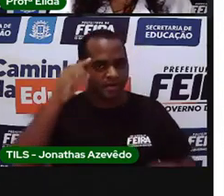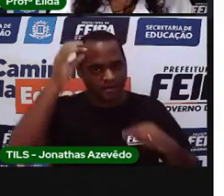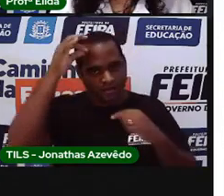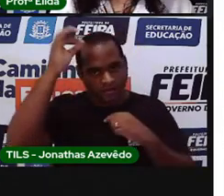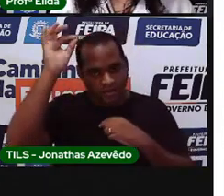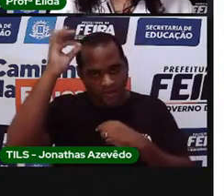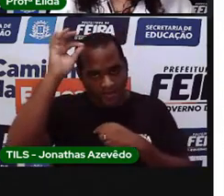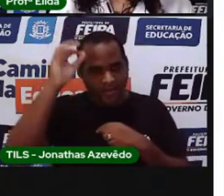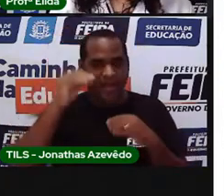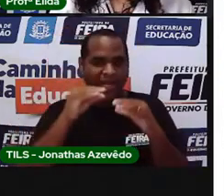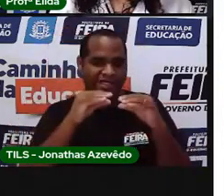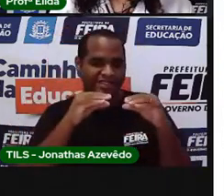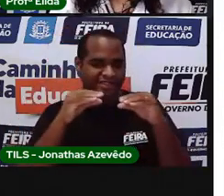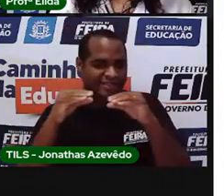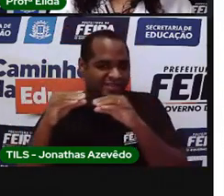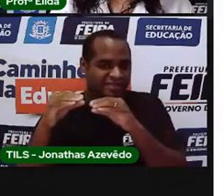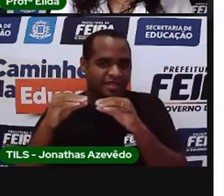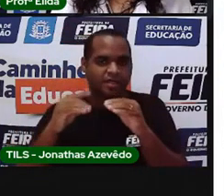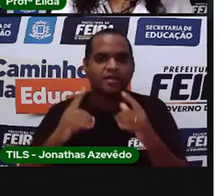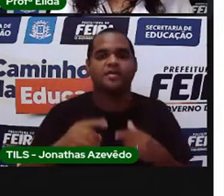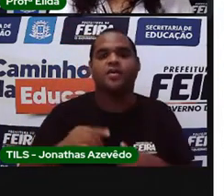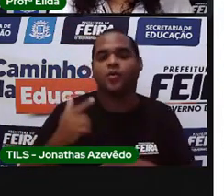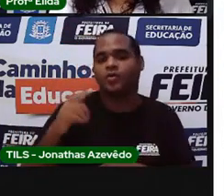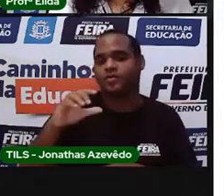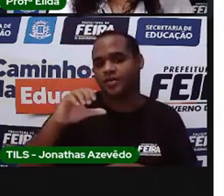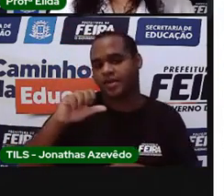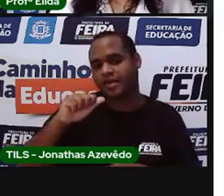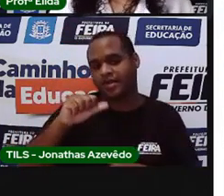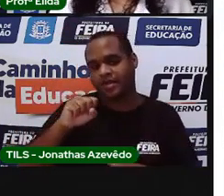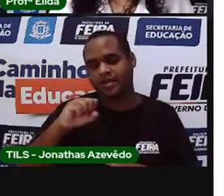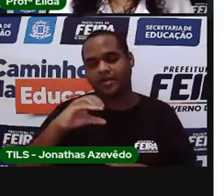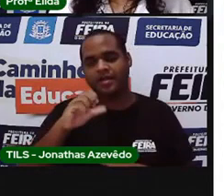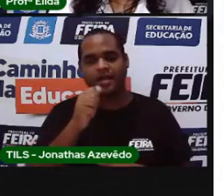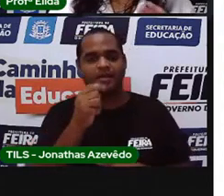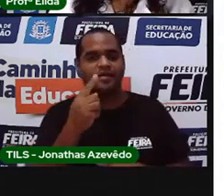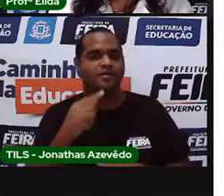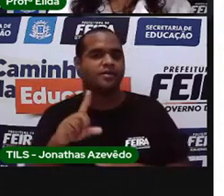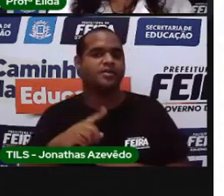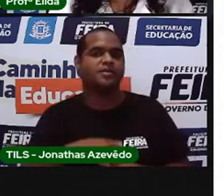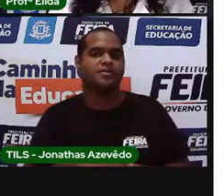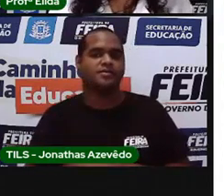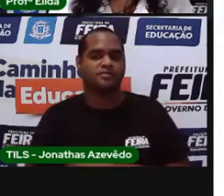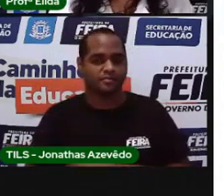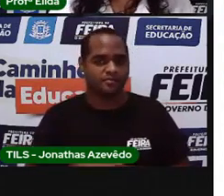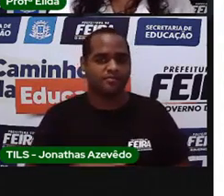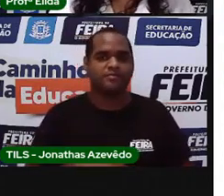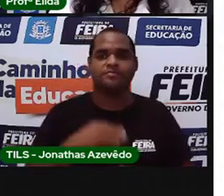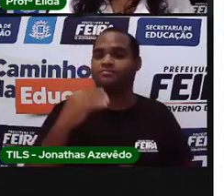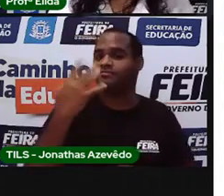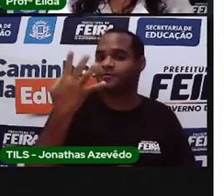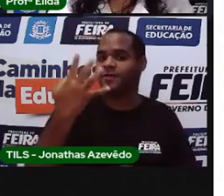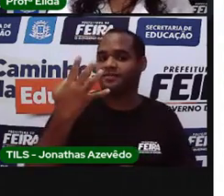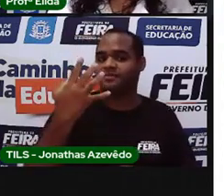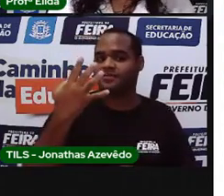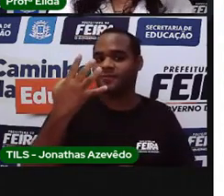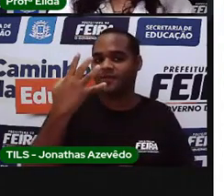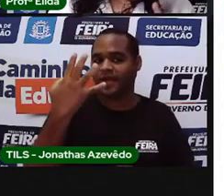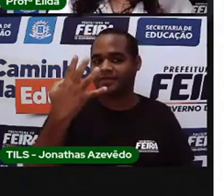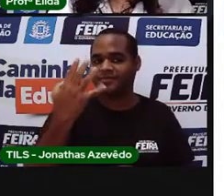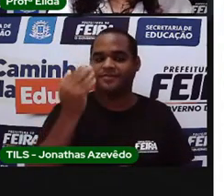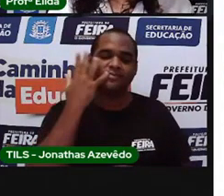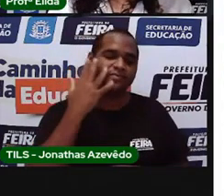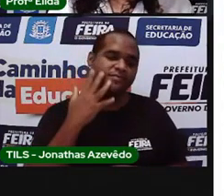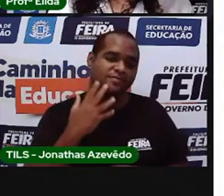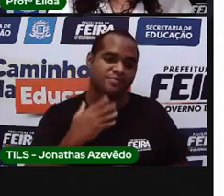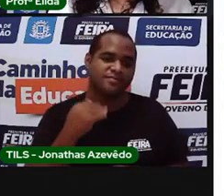Magali e o Cascão. Isso, muito bem. Quatro crianças. A